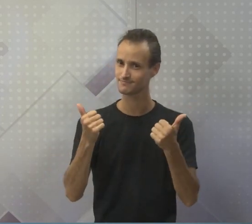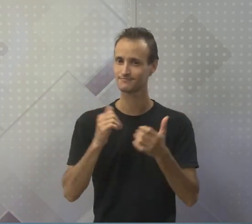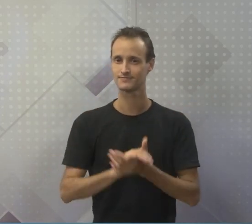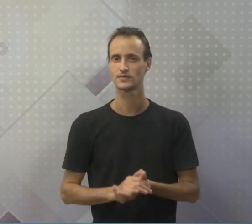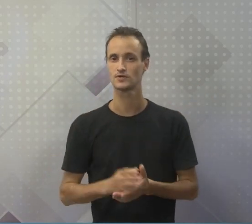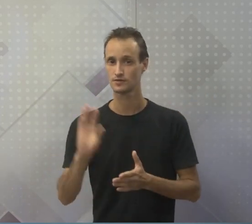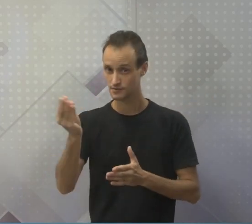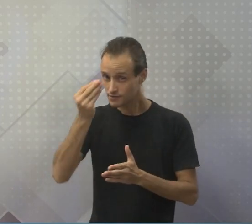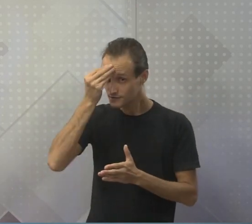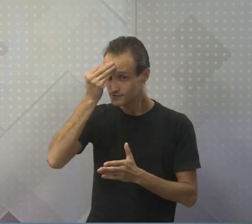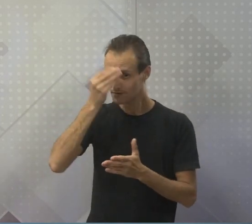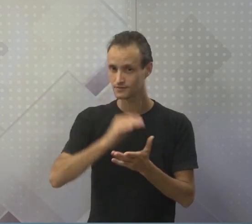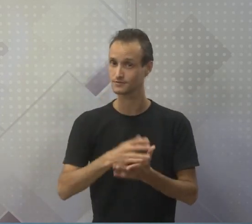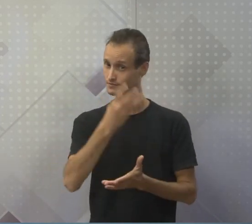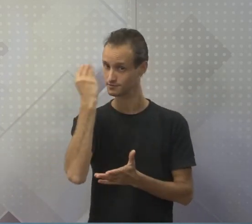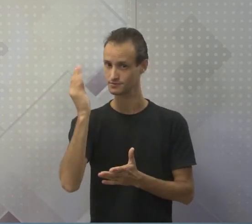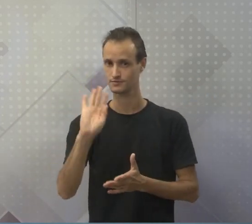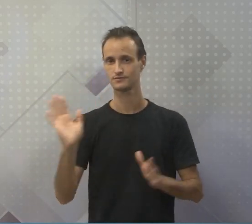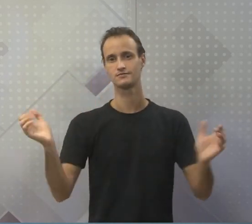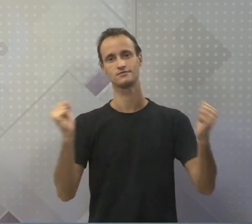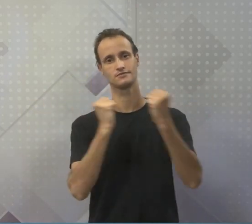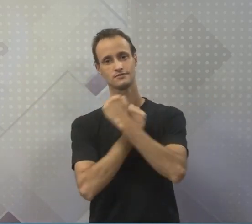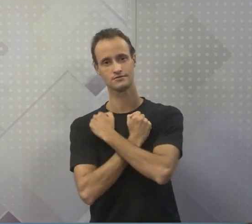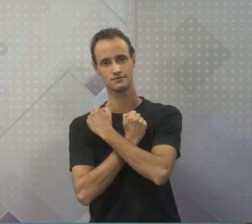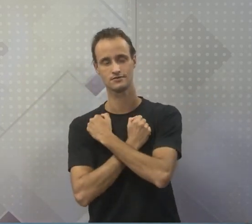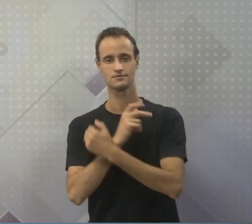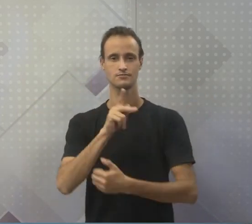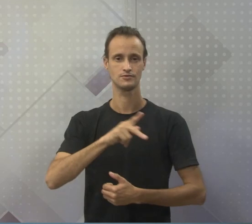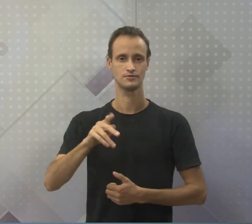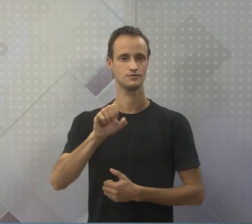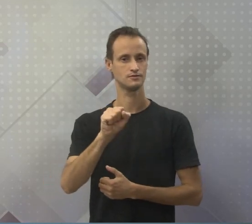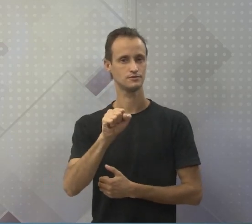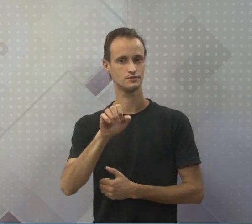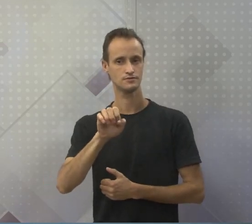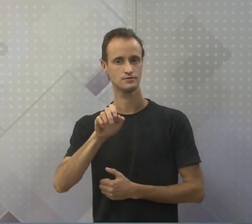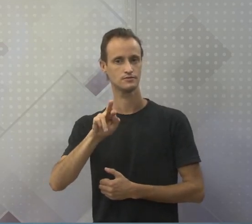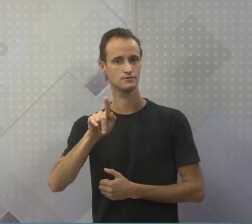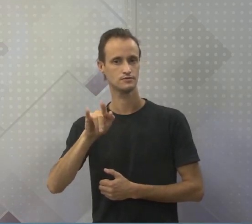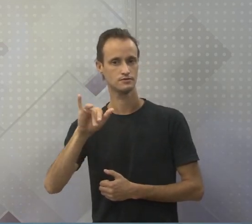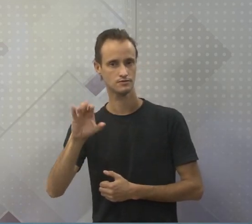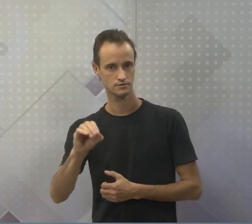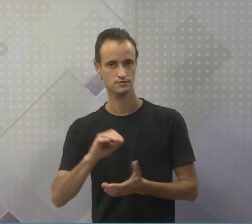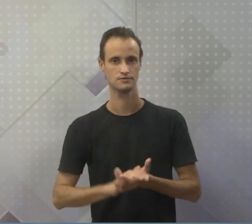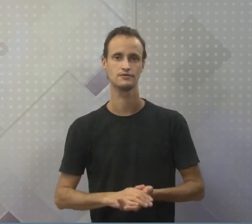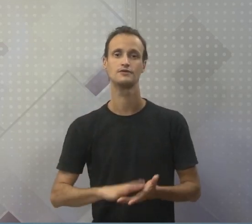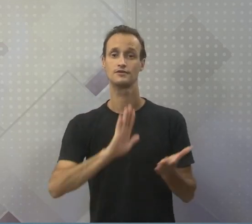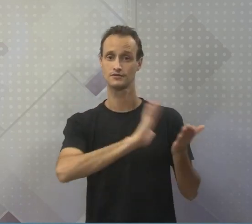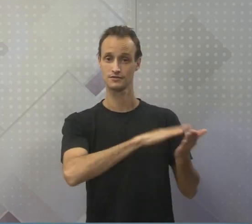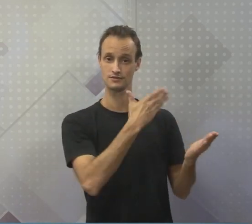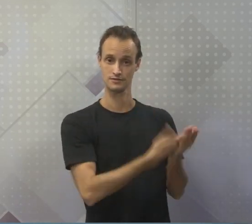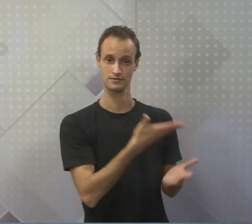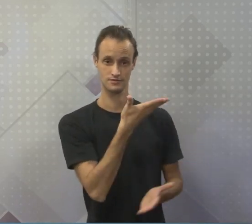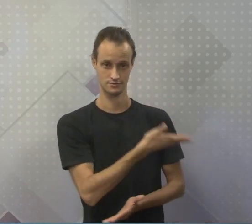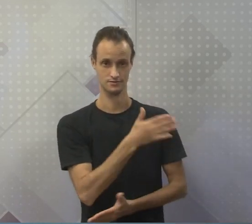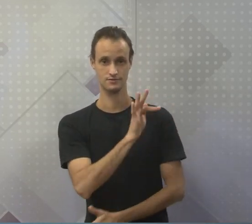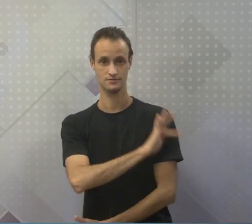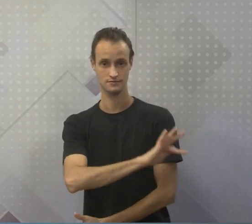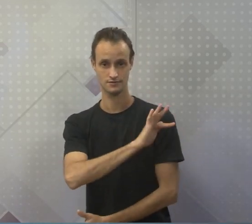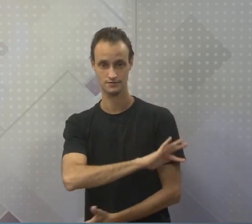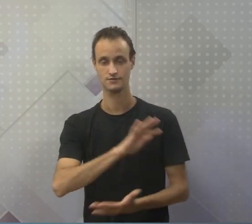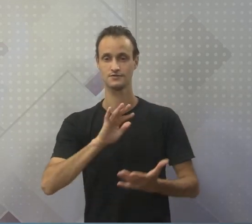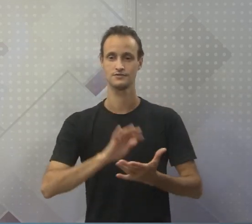Guarda essa, não esquece. Um abraço do professor Sérgio Mala e do grande amigo Quevedo, grande